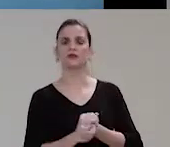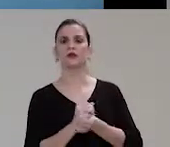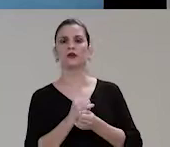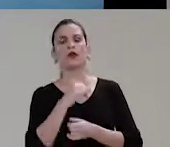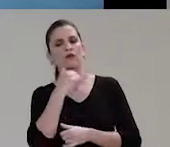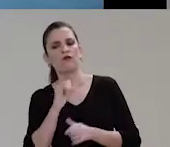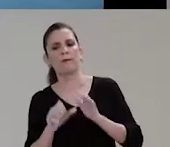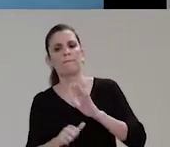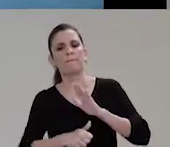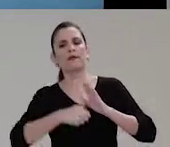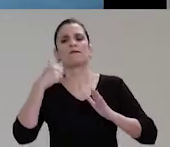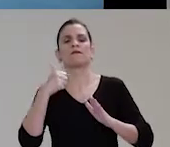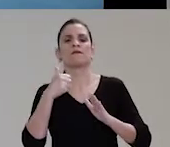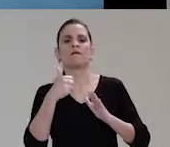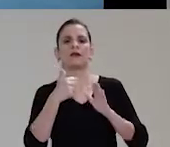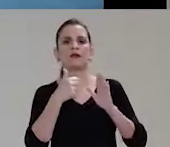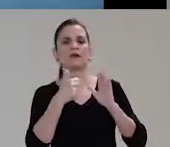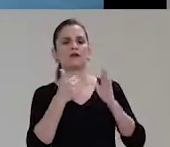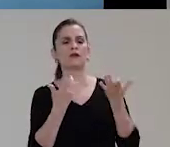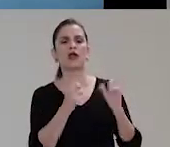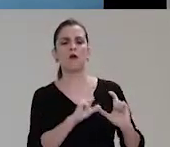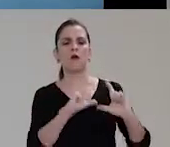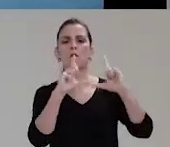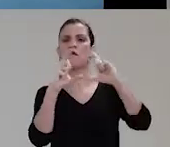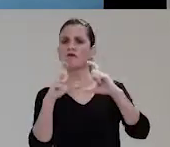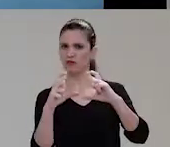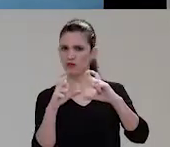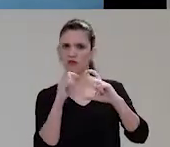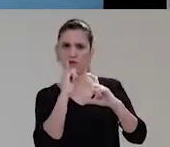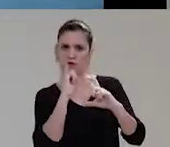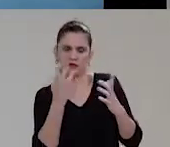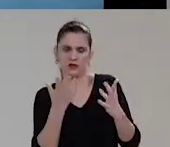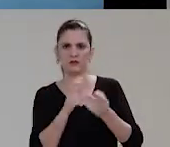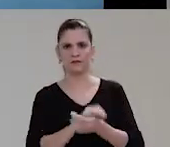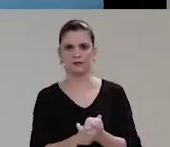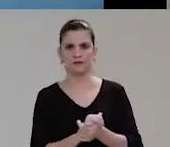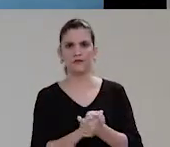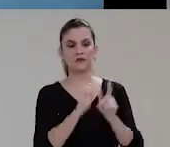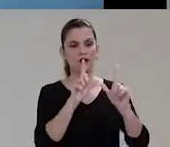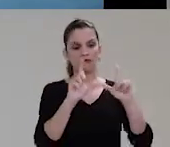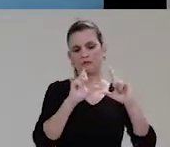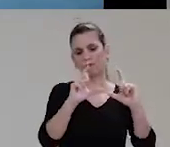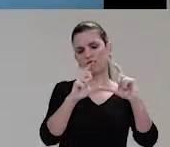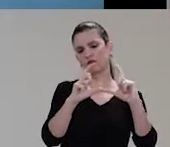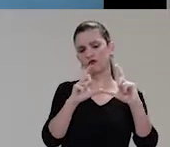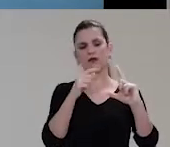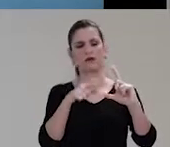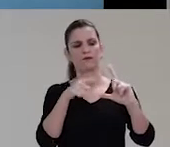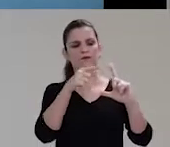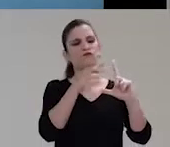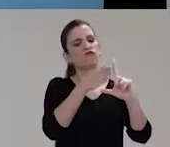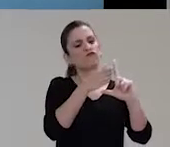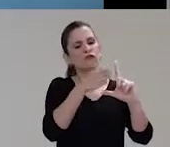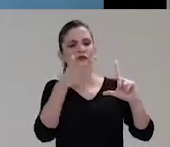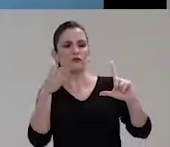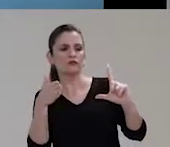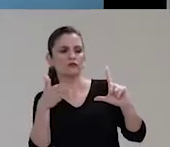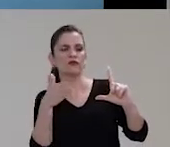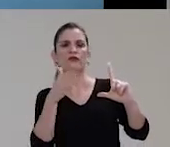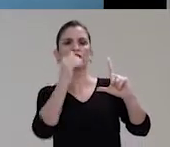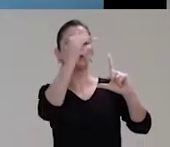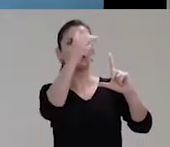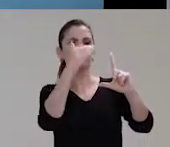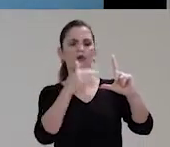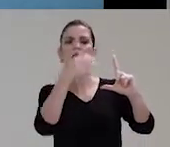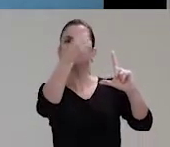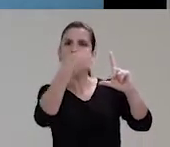informar o tipo de imagem a ser descrita, se é uma fotografia, por exemplo. Começar a descrever da esquerda para a direita, de cima